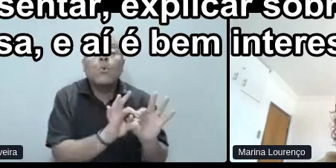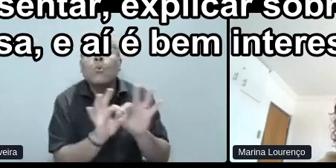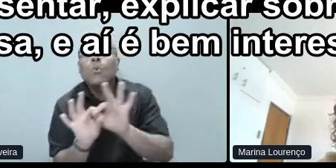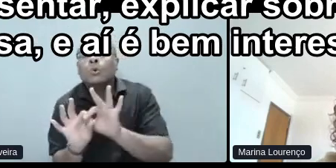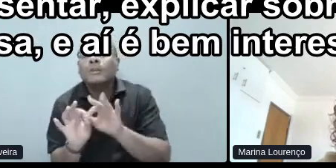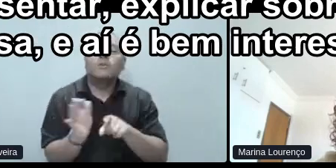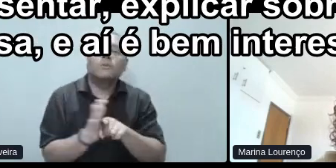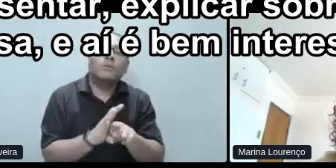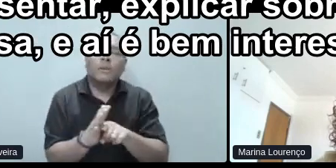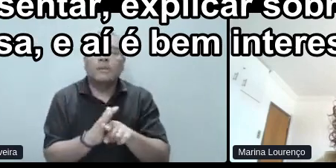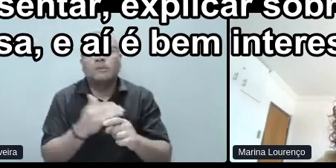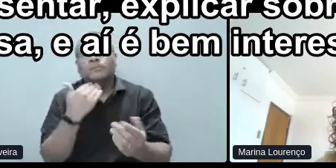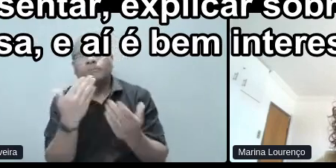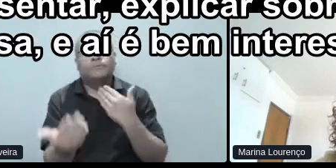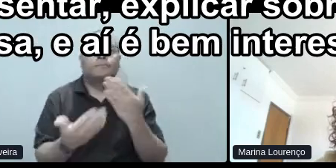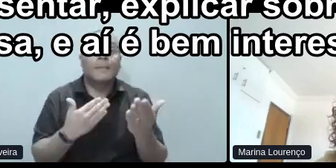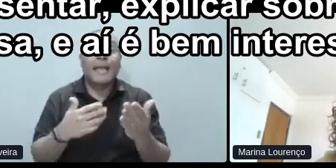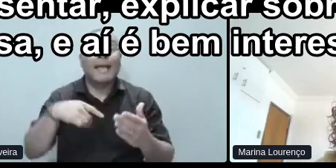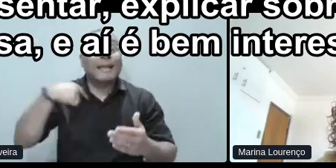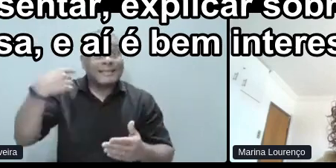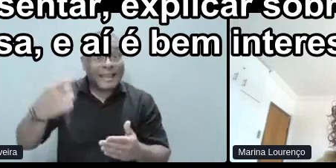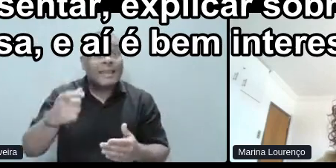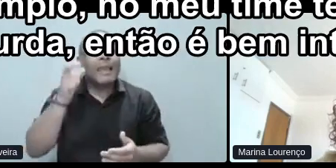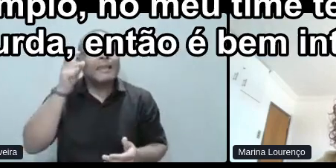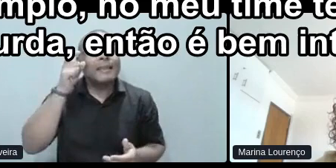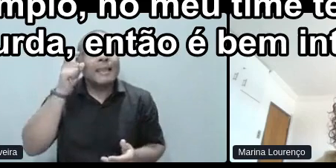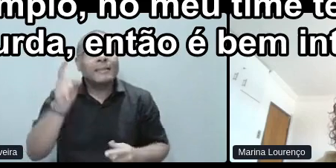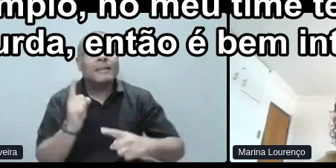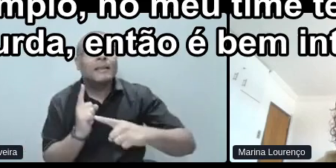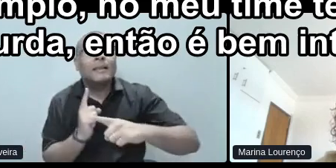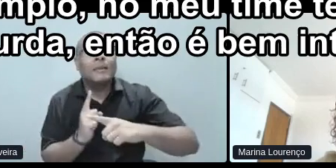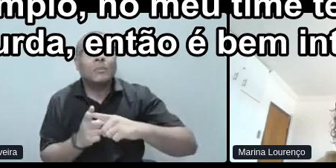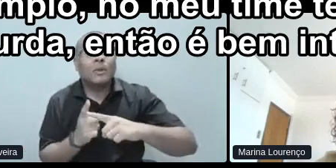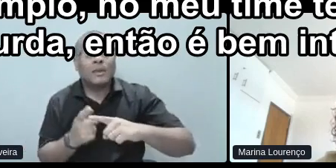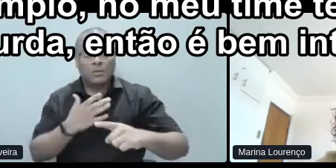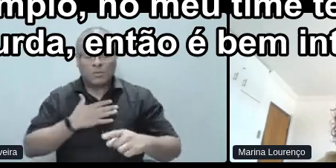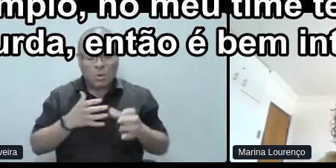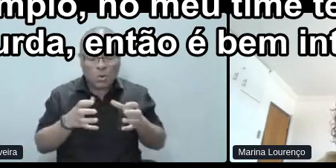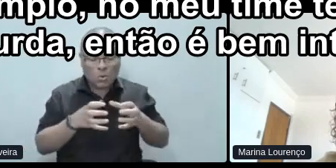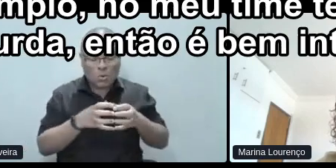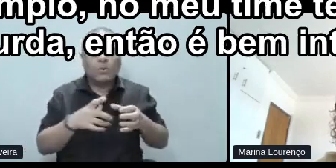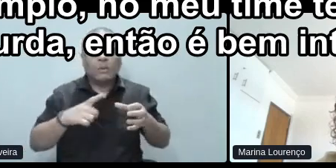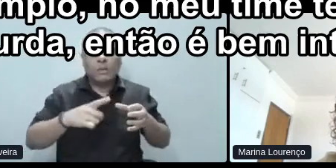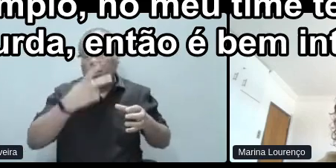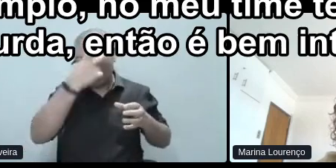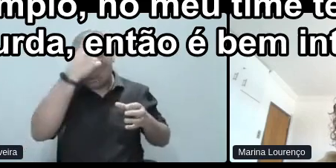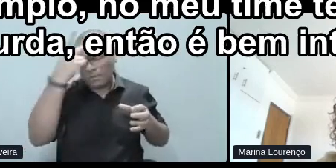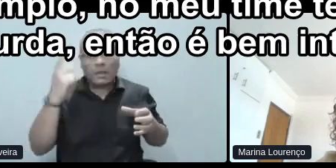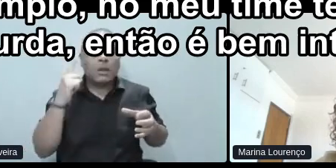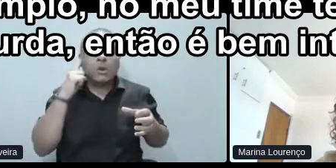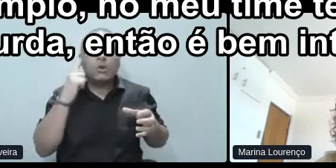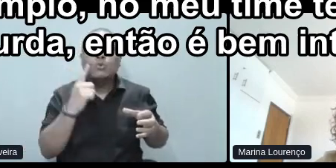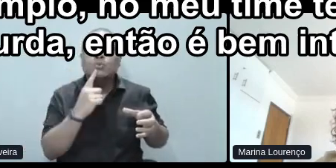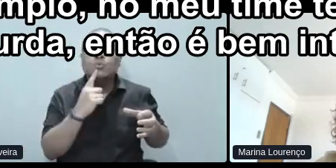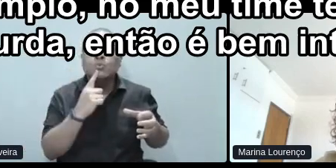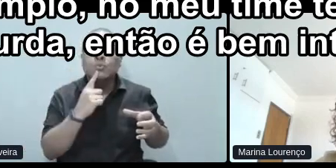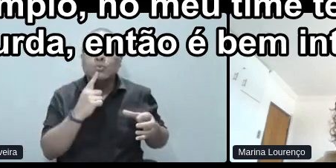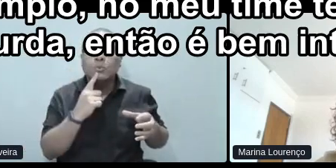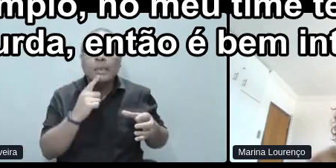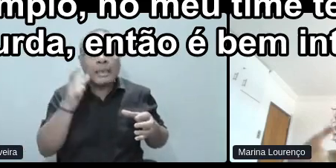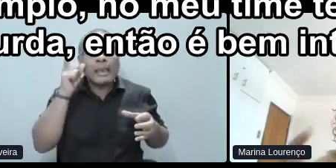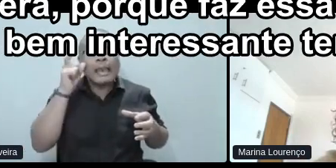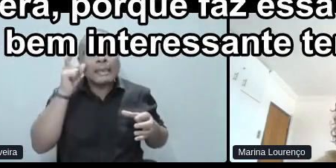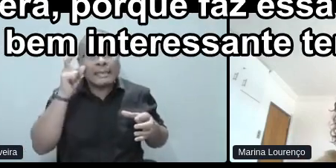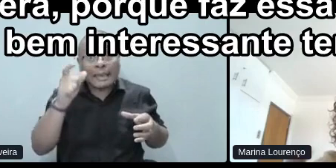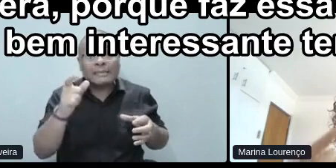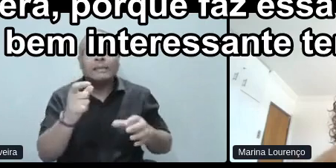pesquisa, e aí é bem interessante porque, por exemplo, no meu time tem uma pessoa que é surda, então é bem interessante